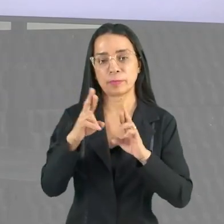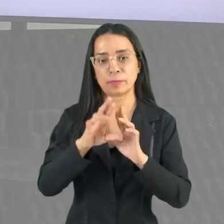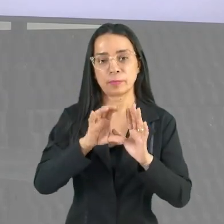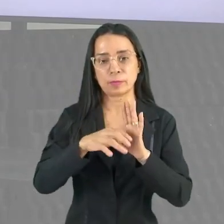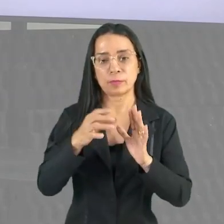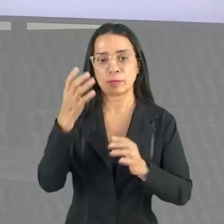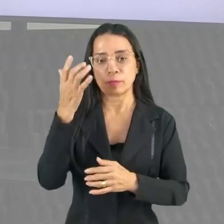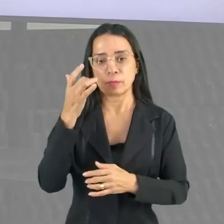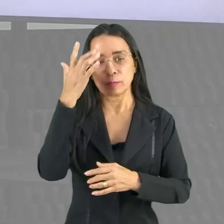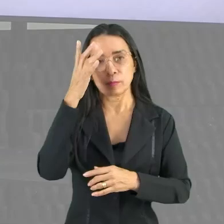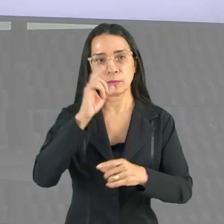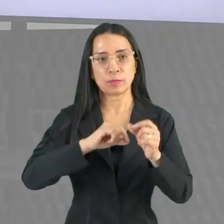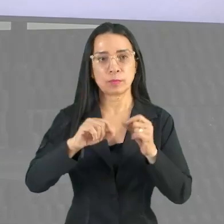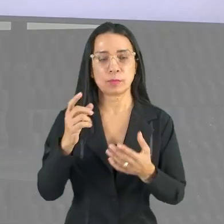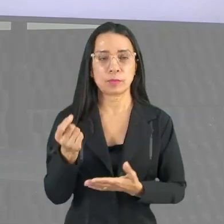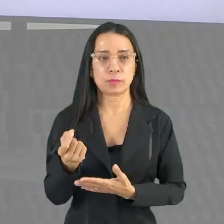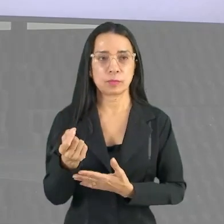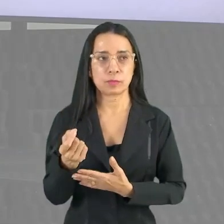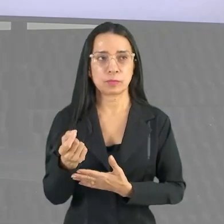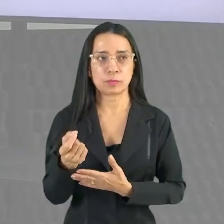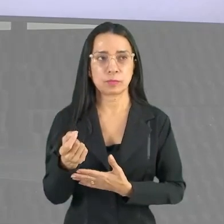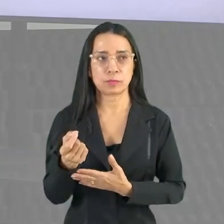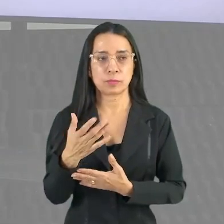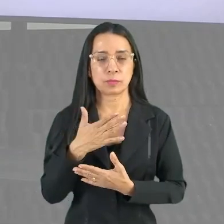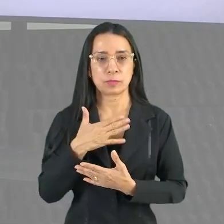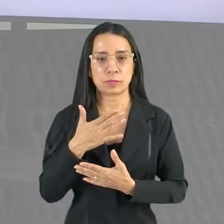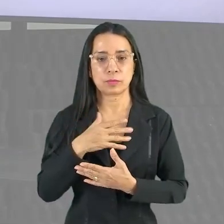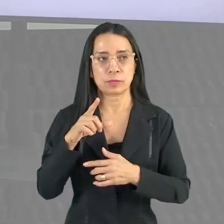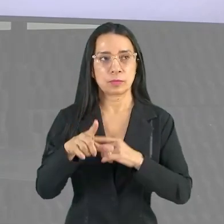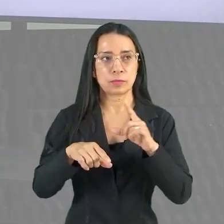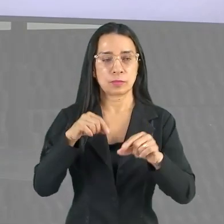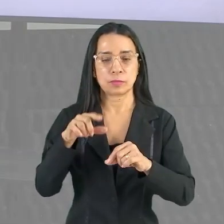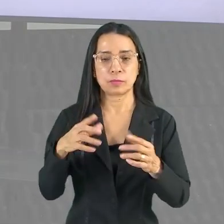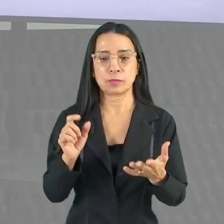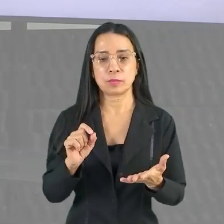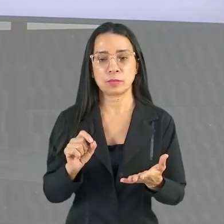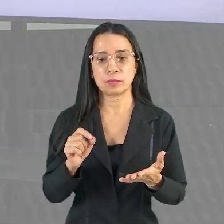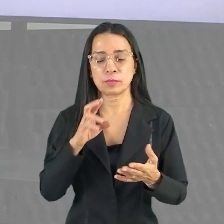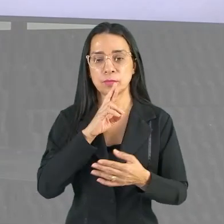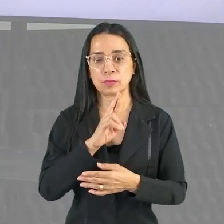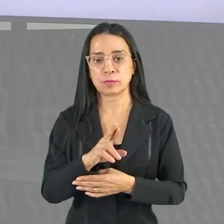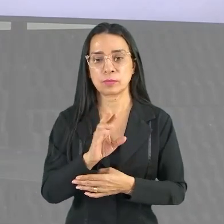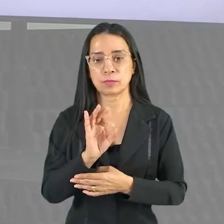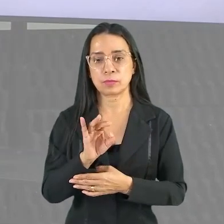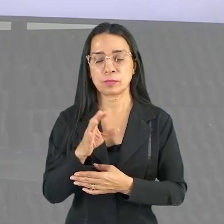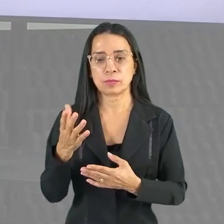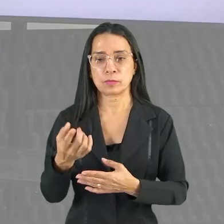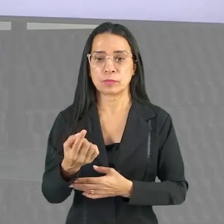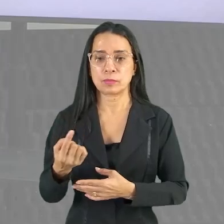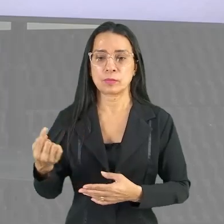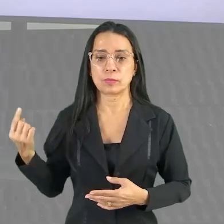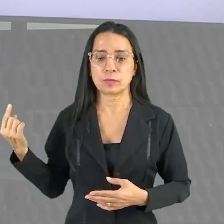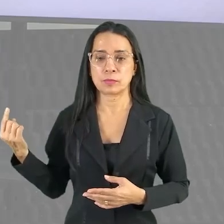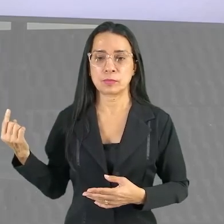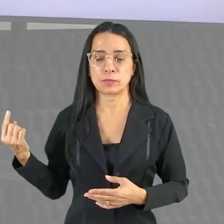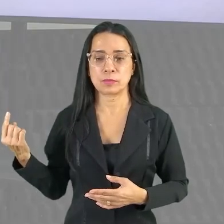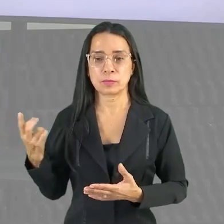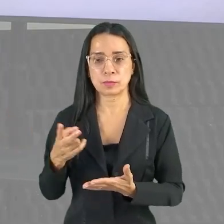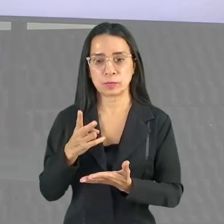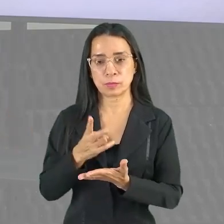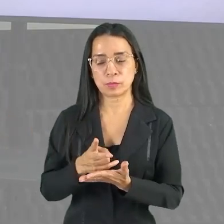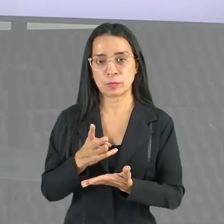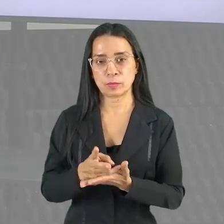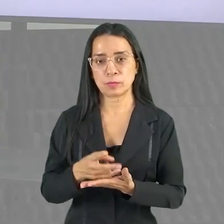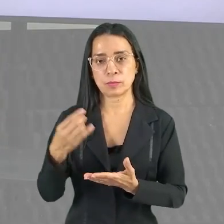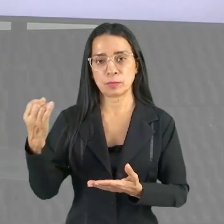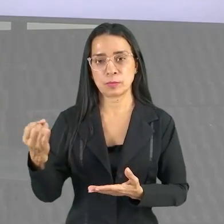facilita, tá? A minha escolha da resposta correta. Então, é sempre